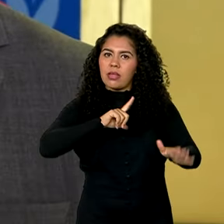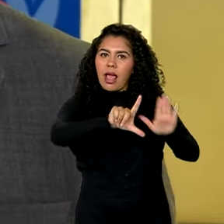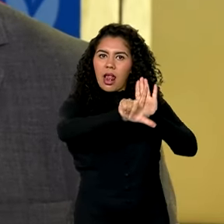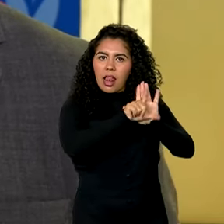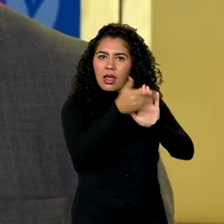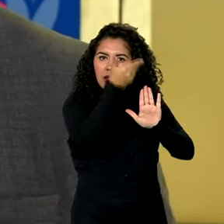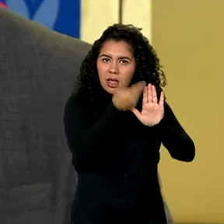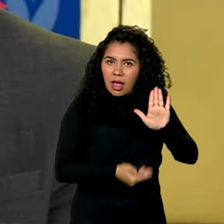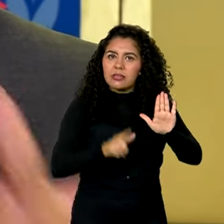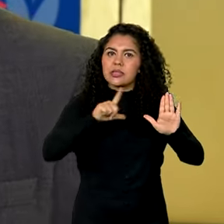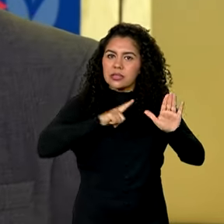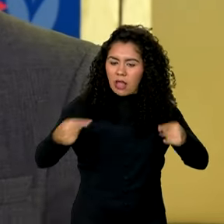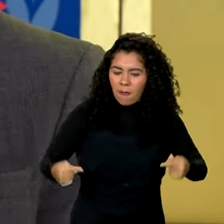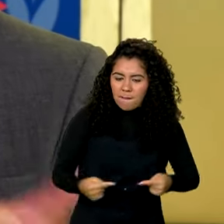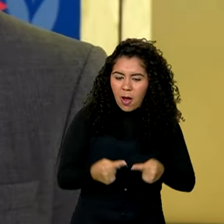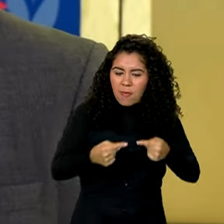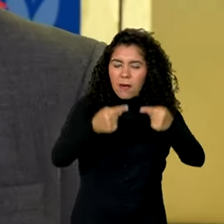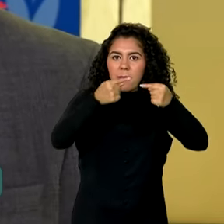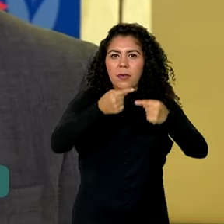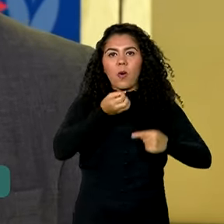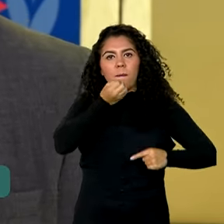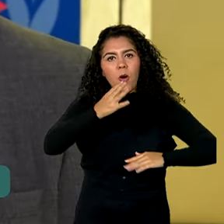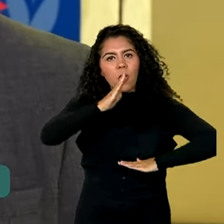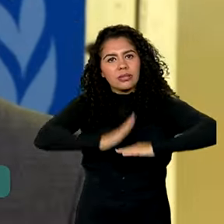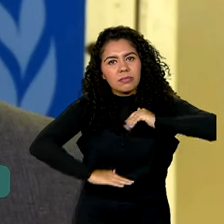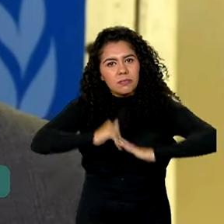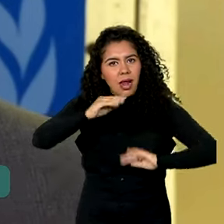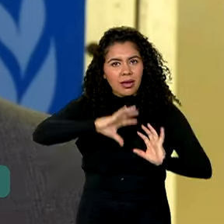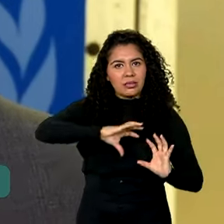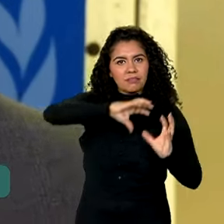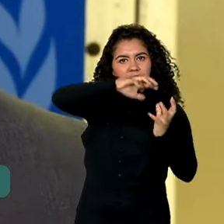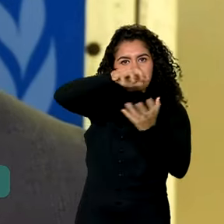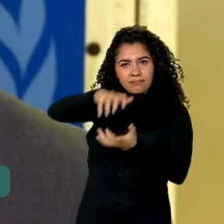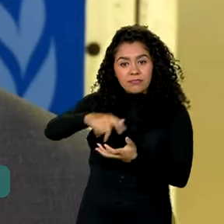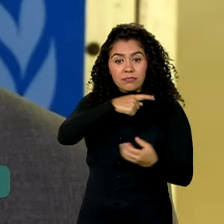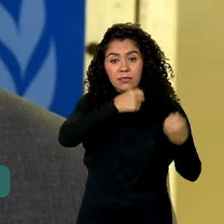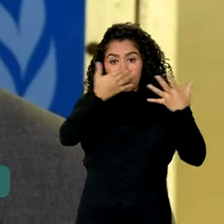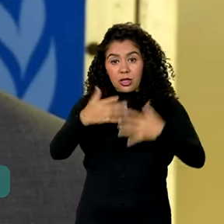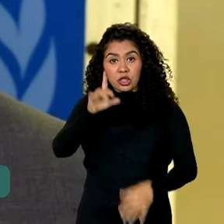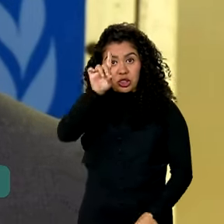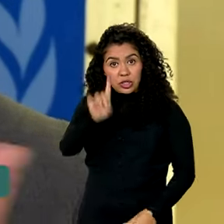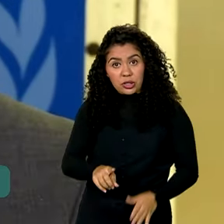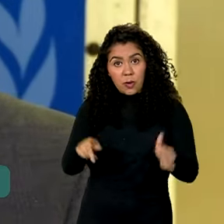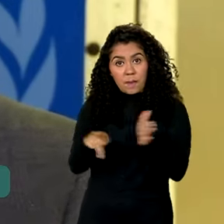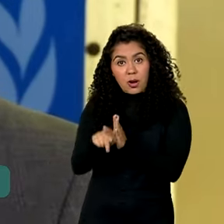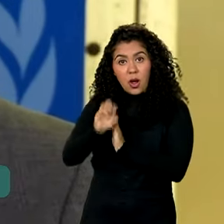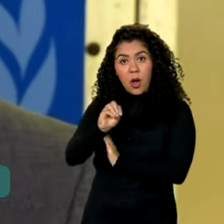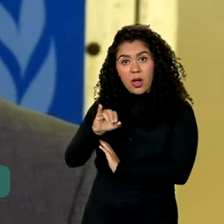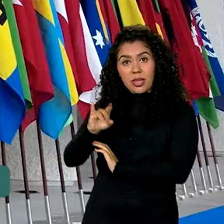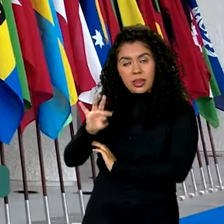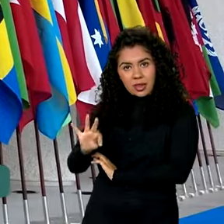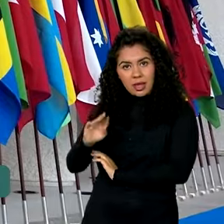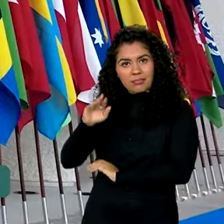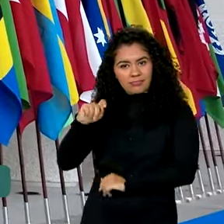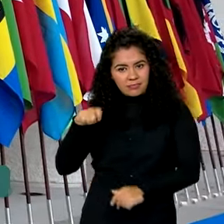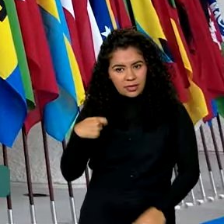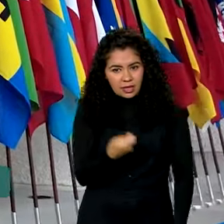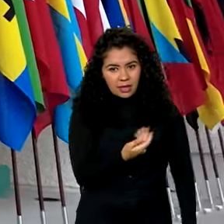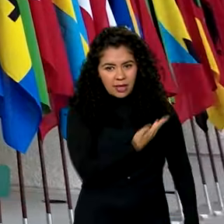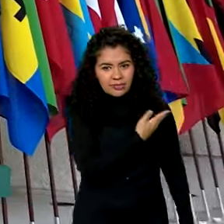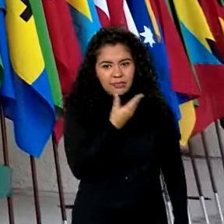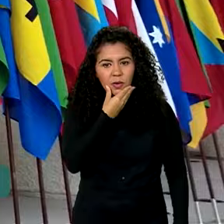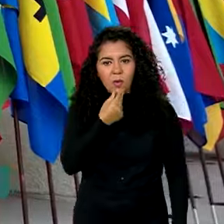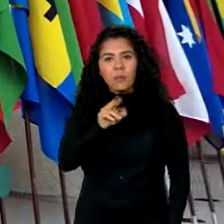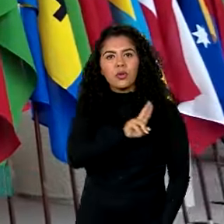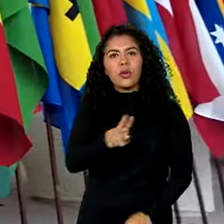consonância com as boas práticas internacionais. O diretor da OIT no Brasil, Vinícius Pinheiro, explica que a